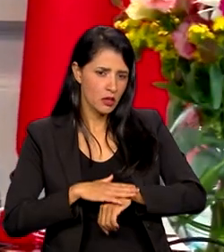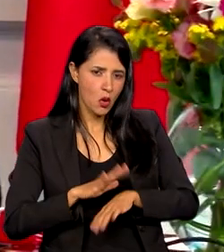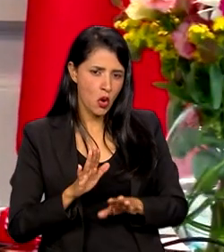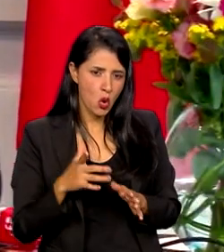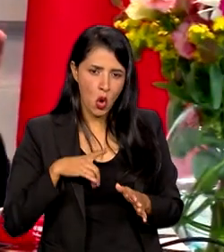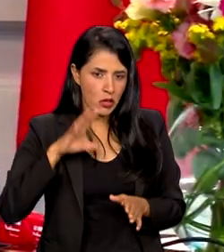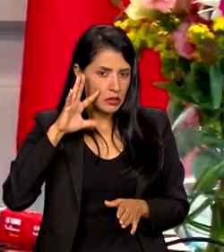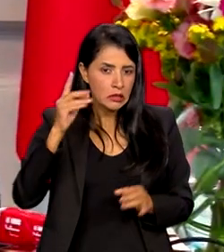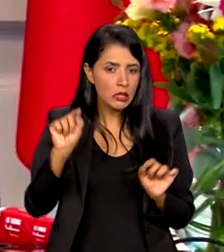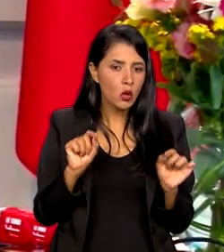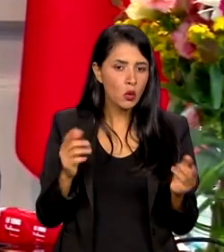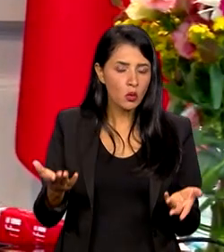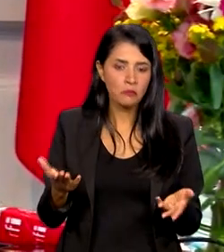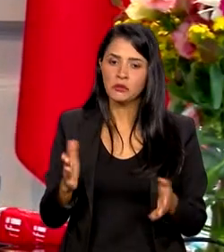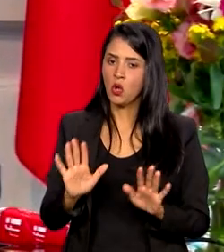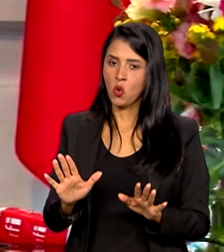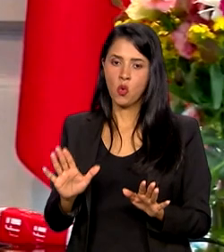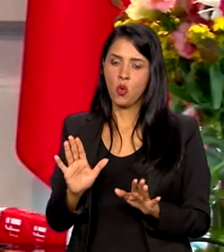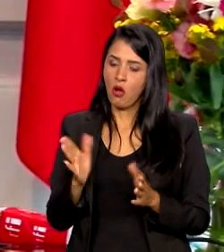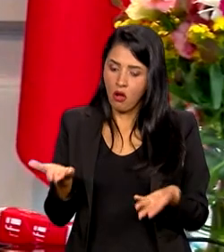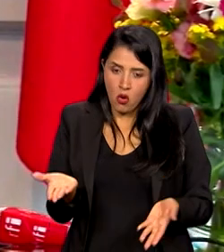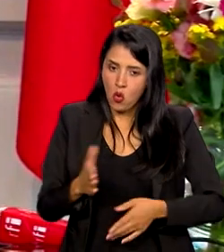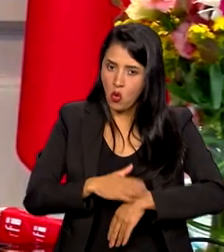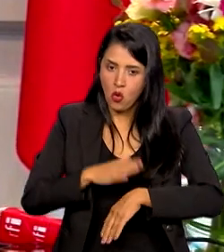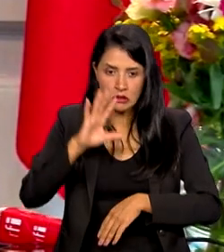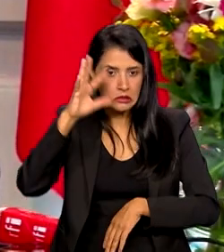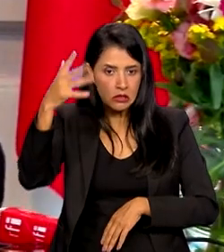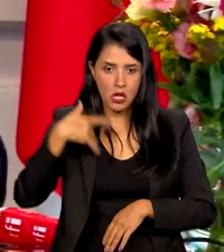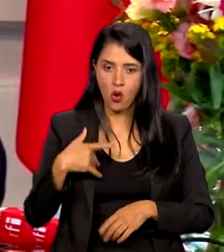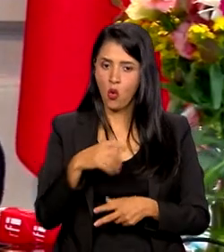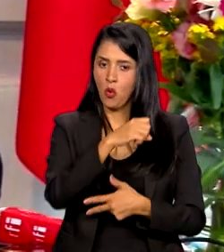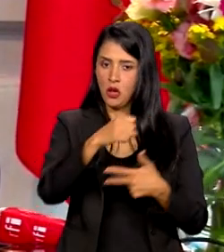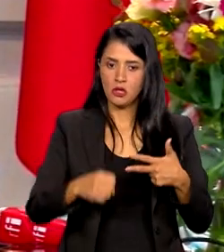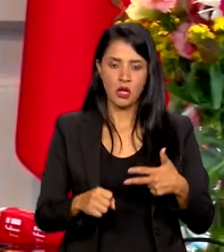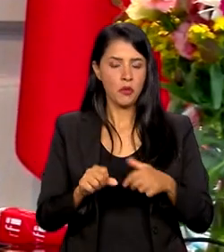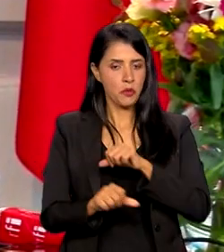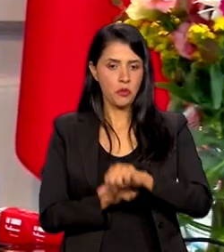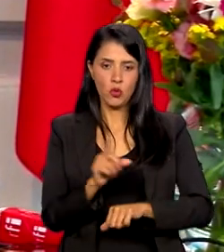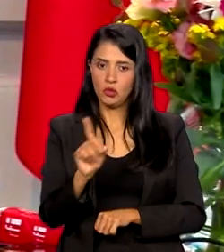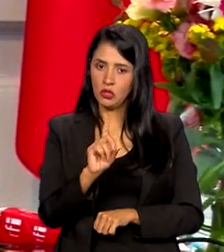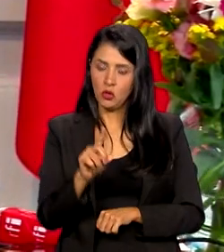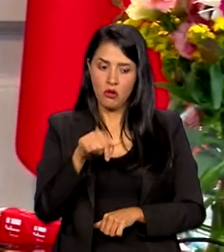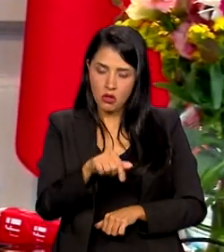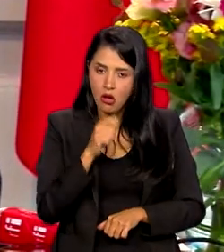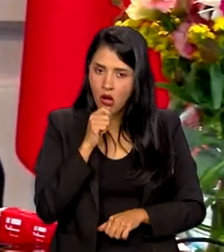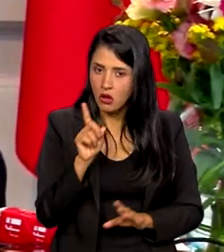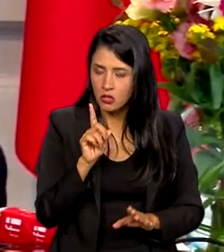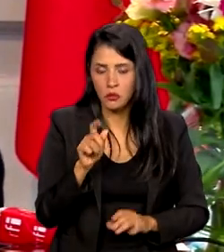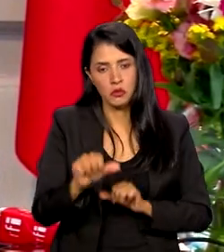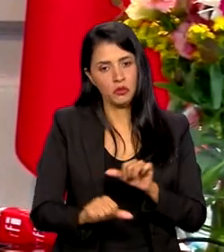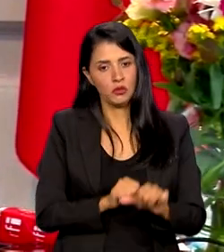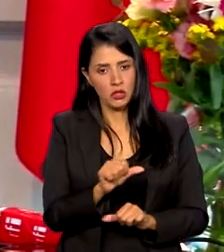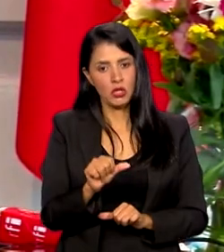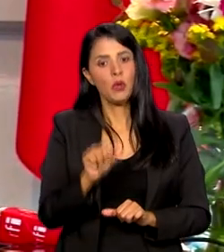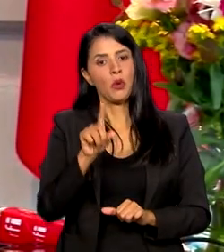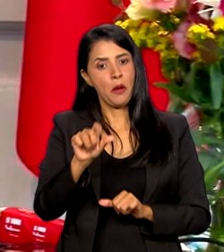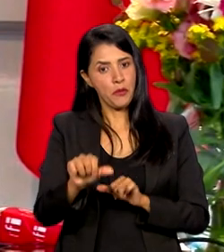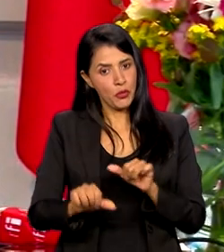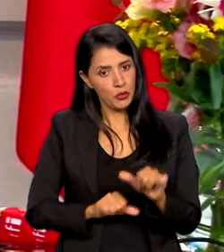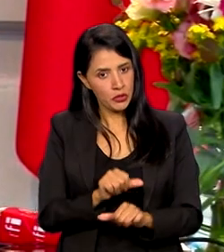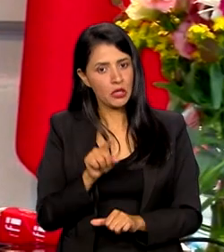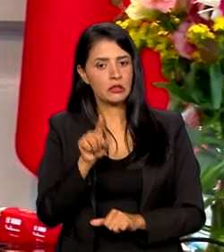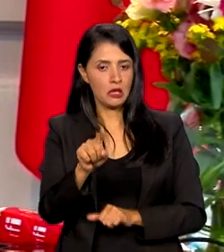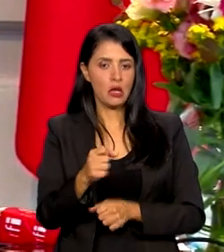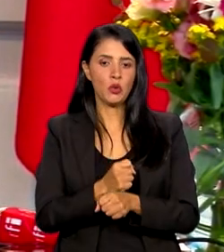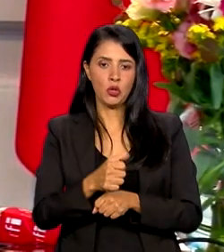Por hora o Enem não muda, o Enem já não ia mudar em 2023. A mudança seria em 2024,